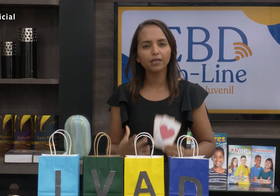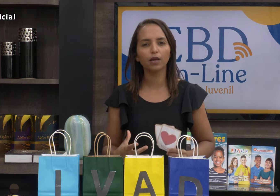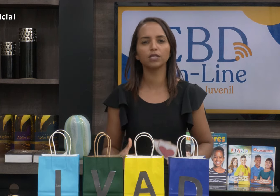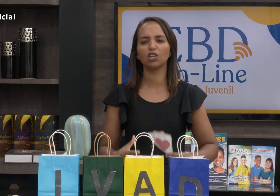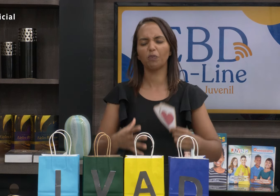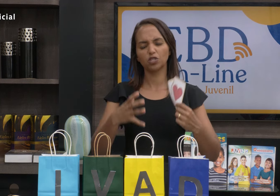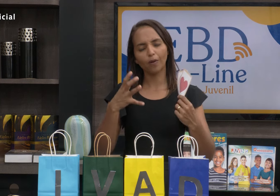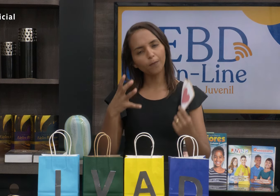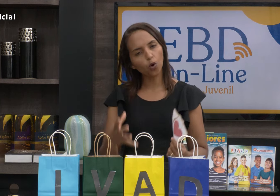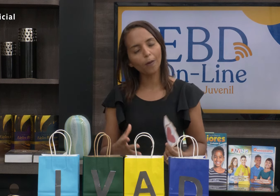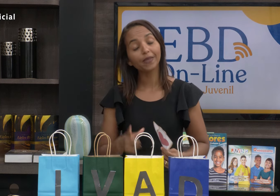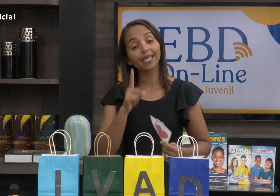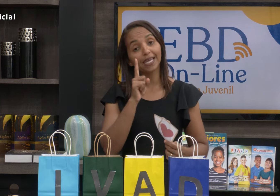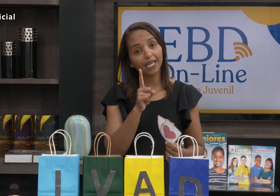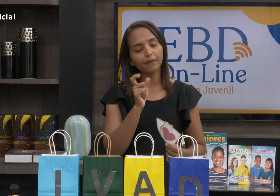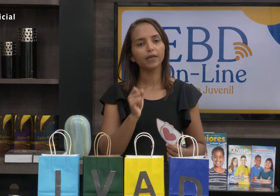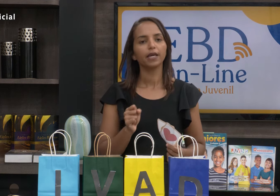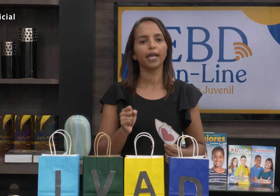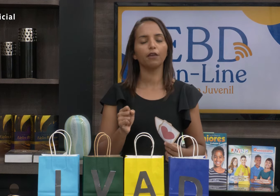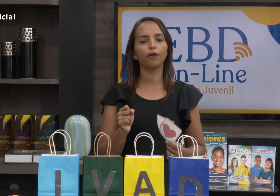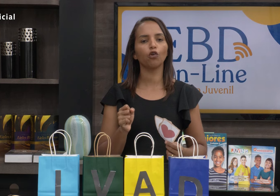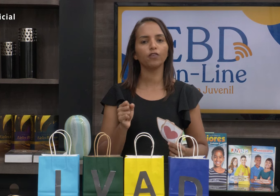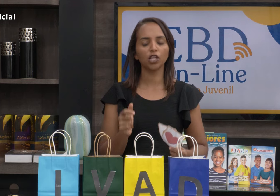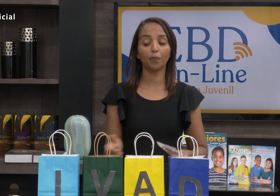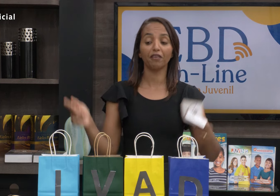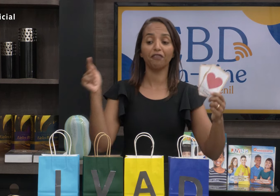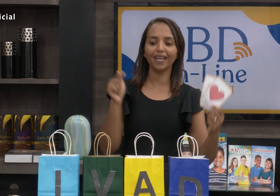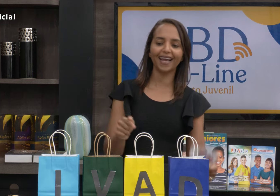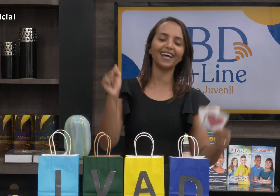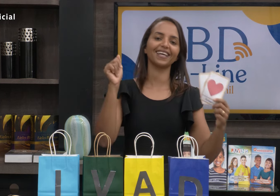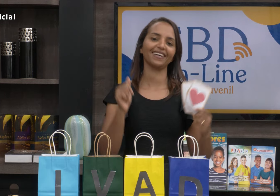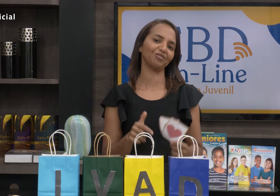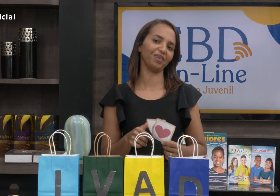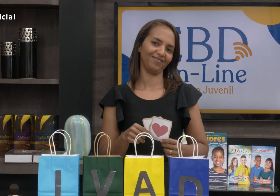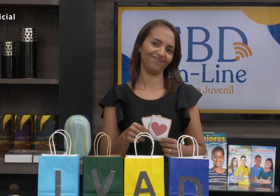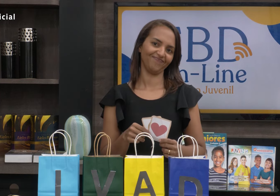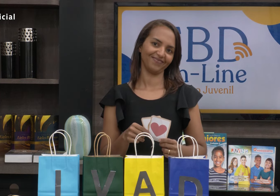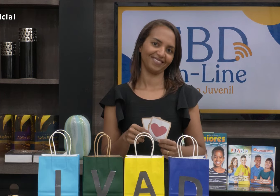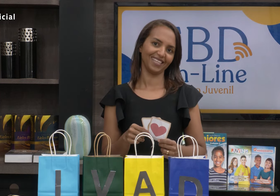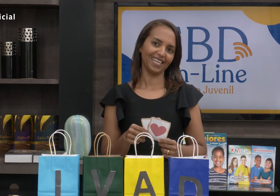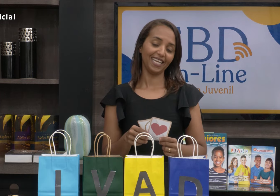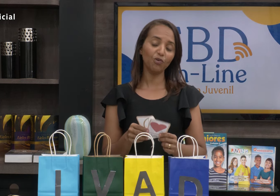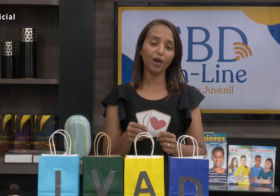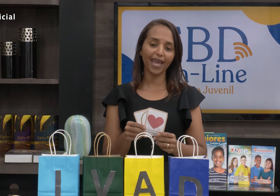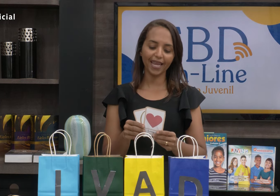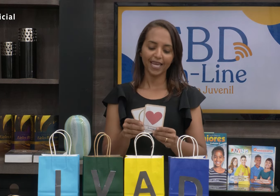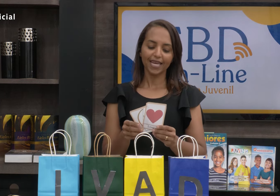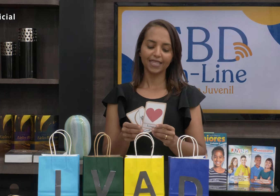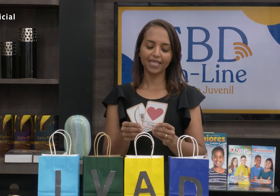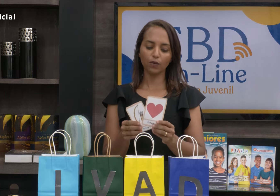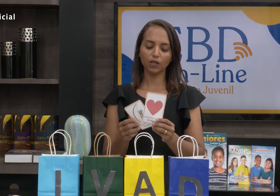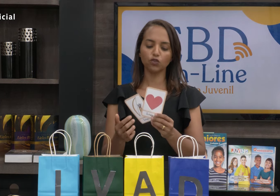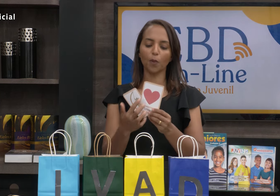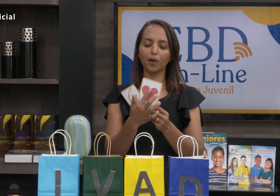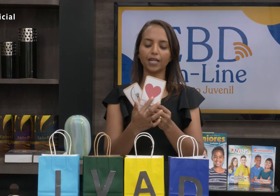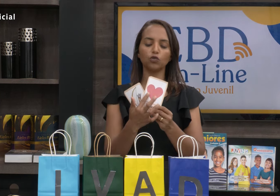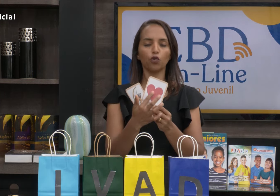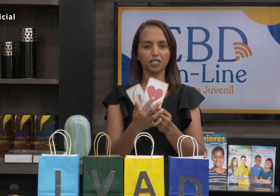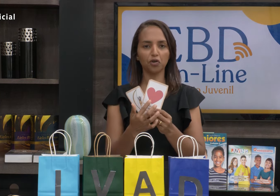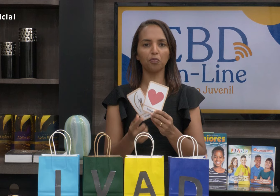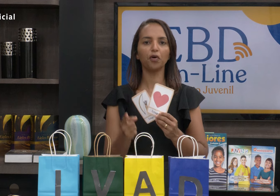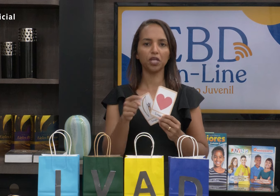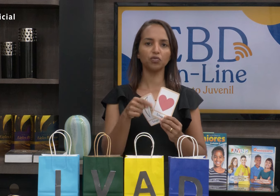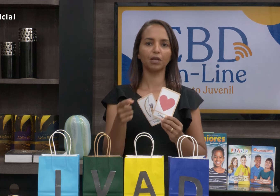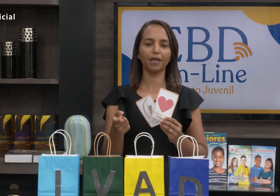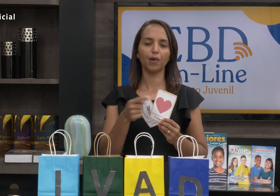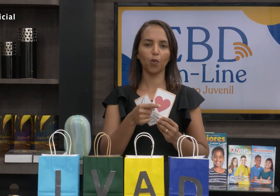íntegro em Deus, ele é uma pessoa boa, que ele foi convidado para ficar na casa do rei, e o rei, não só porque ele tinha